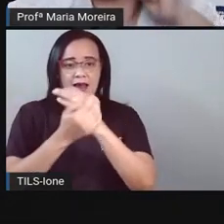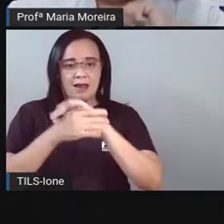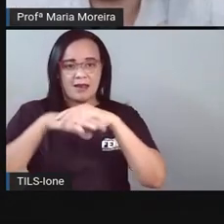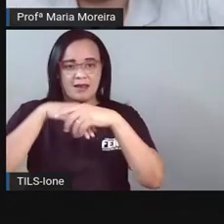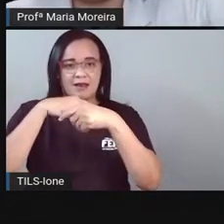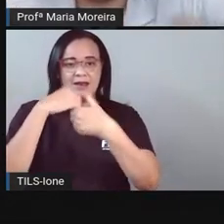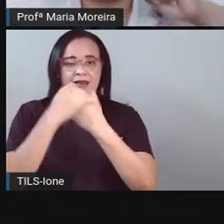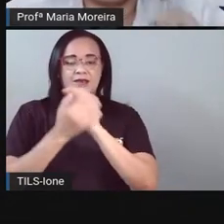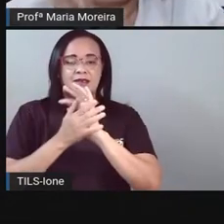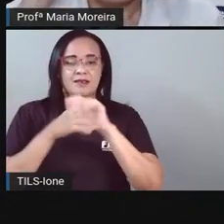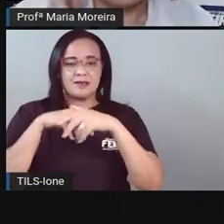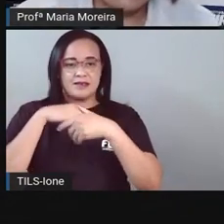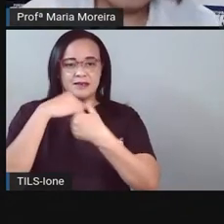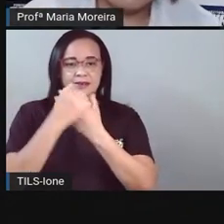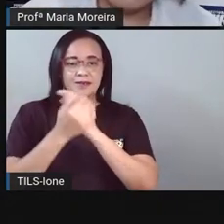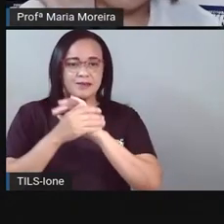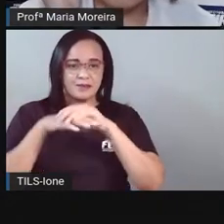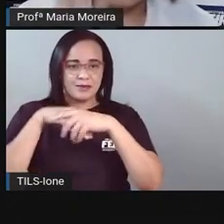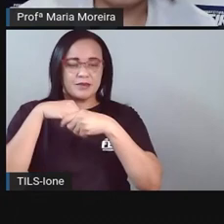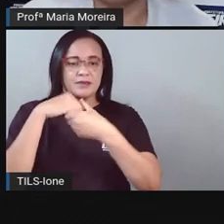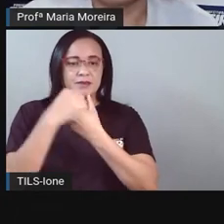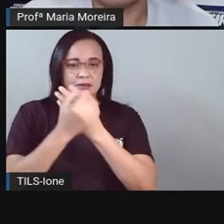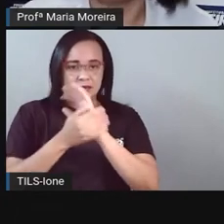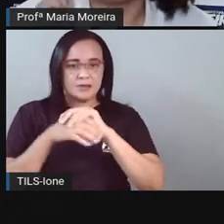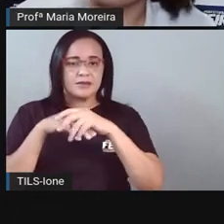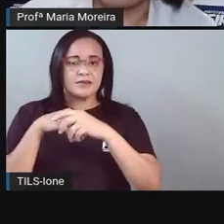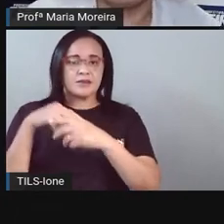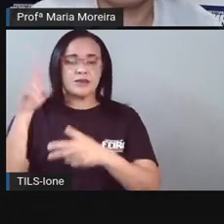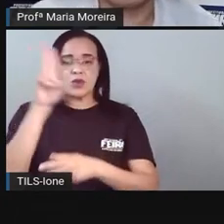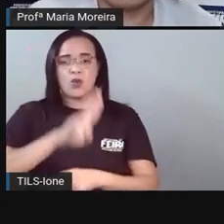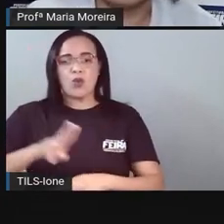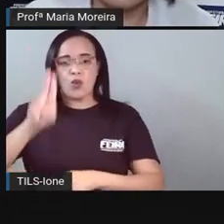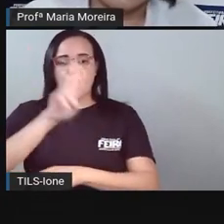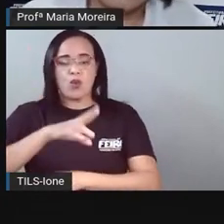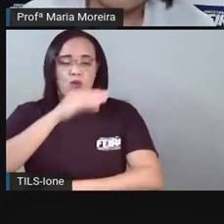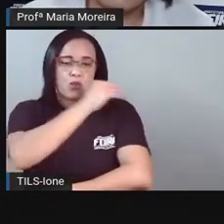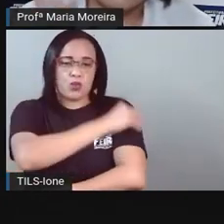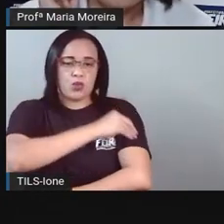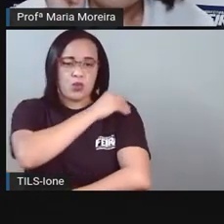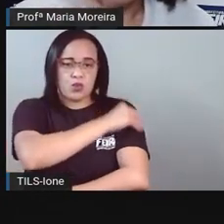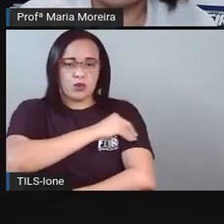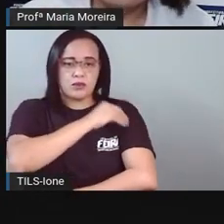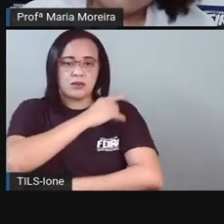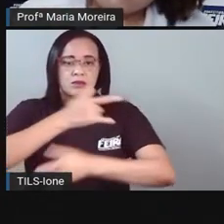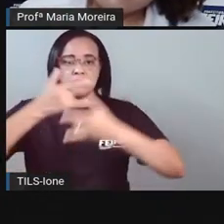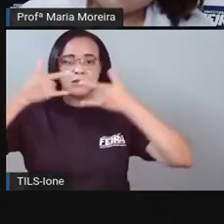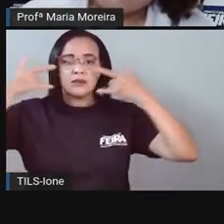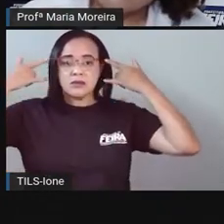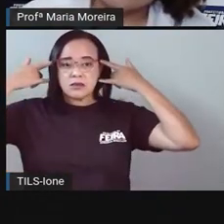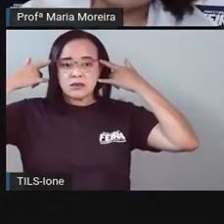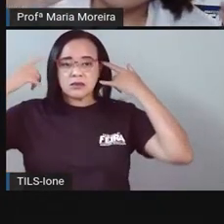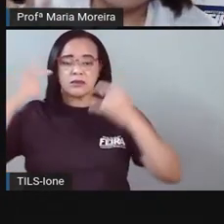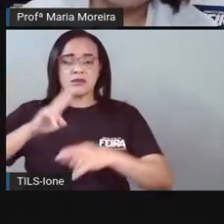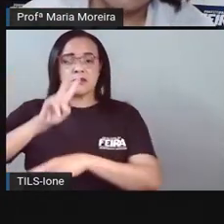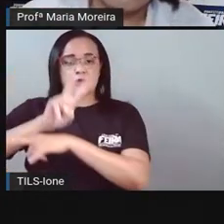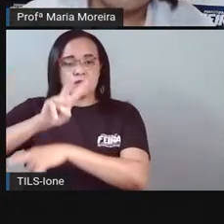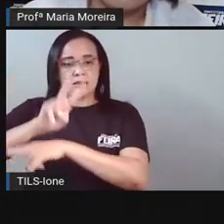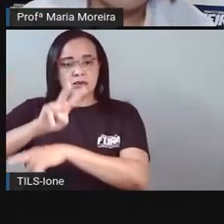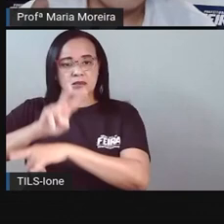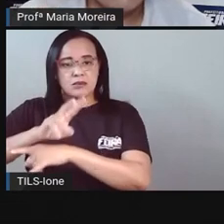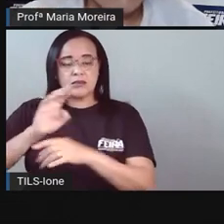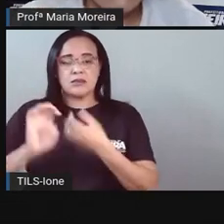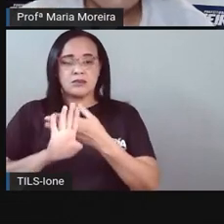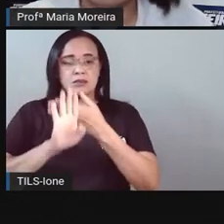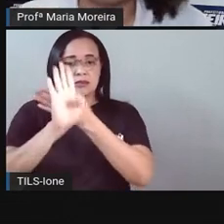mão. Lava outra. Lavem as mãos. Usem álcool em gel. Usem máscara. Se protejam. Praticam o distanciamento social e isolamento